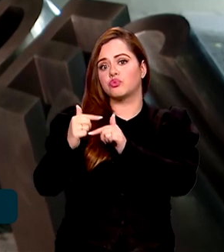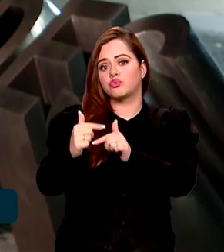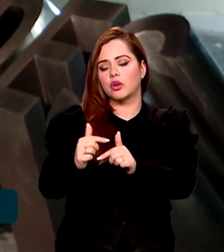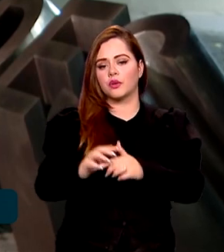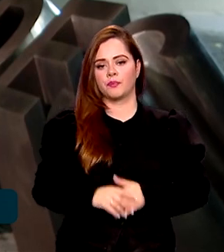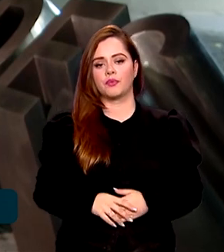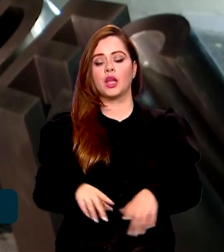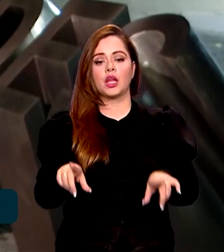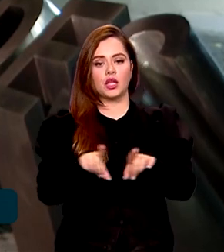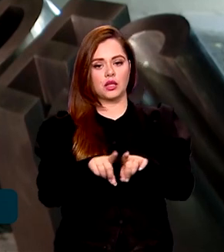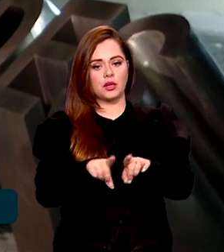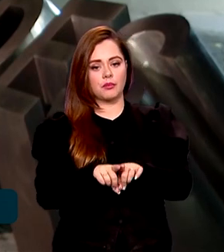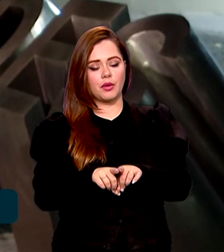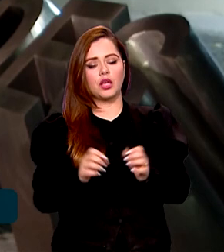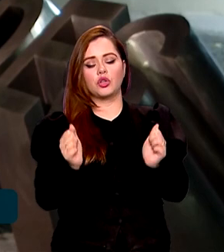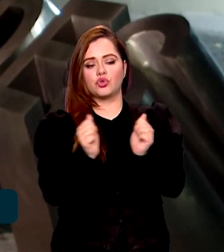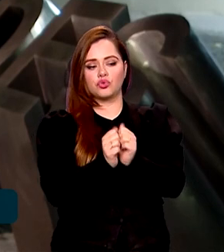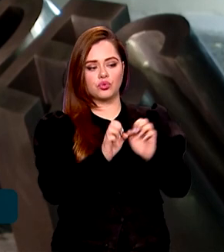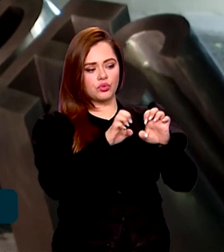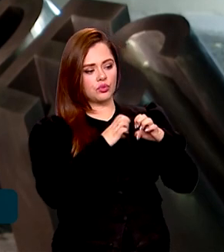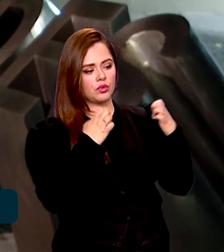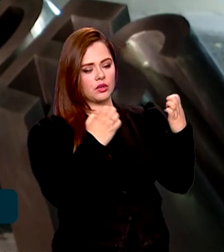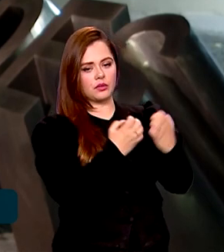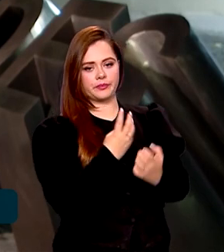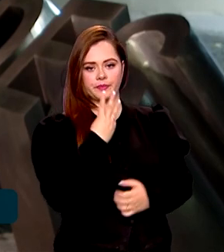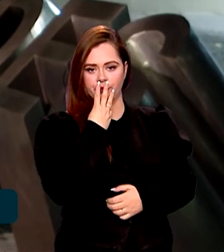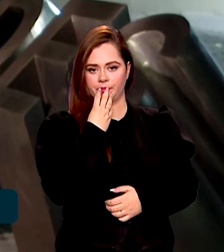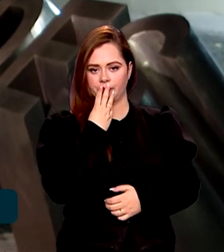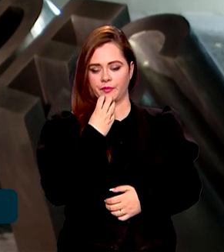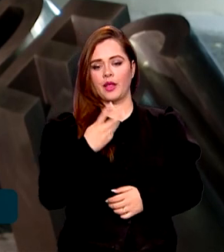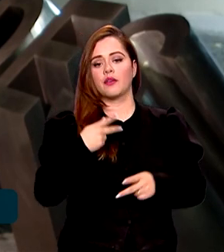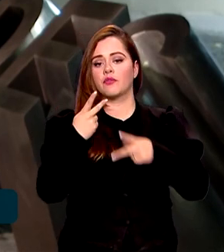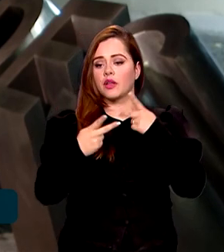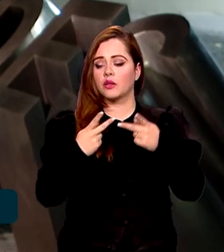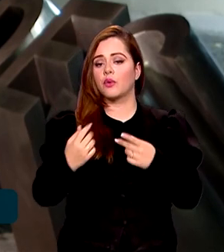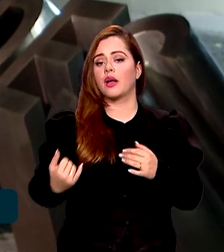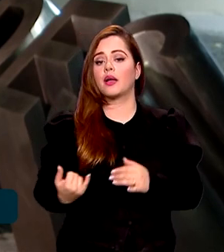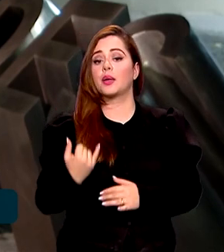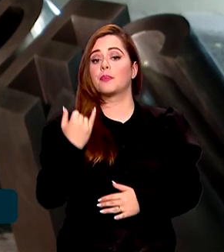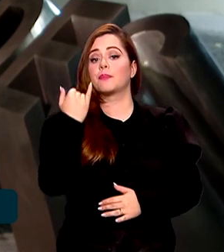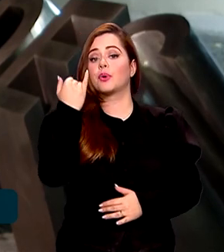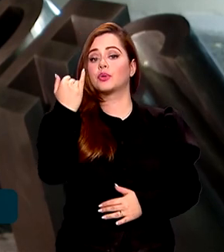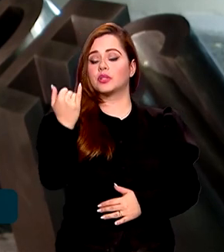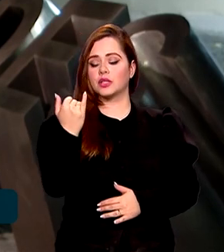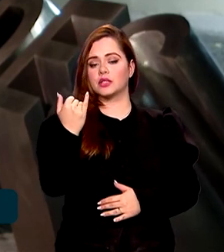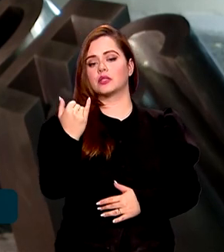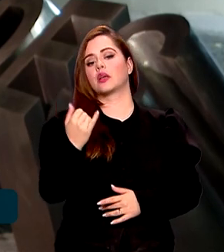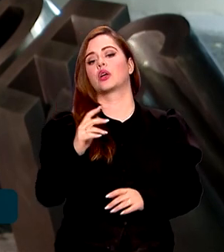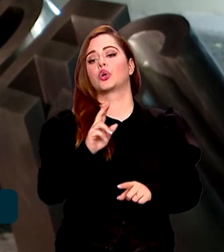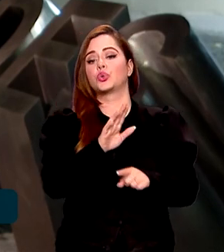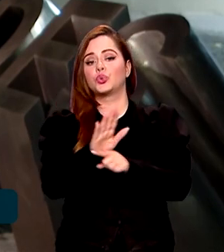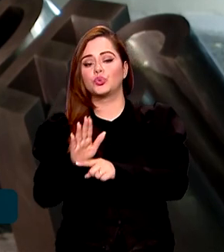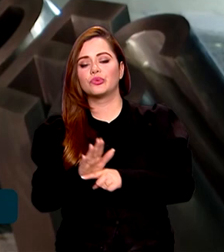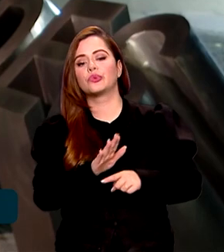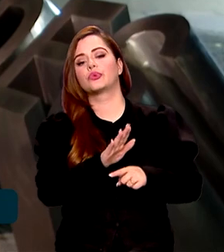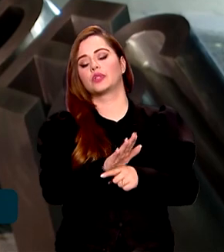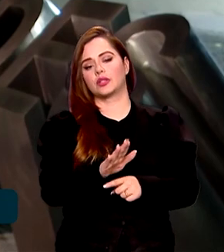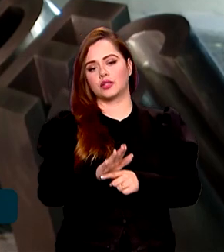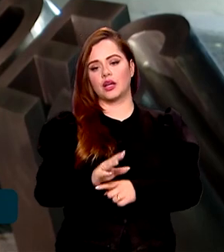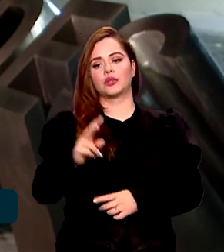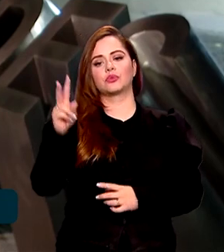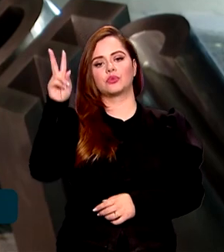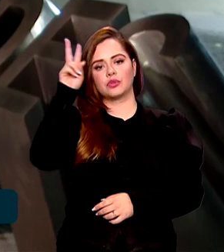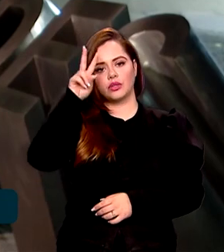participou do evento e falou mais cedo sobre a importância do banco investir na preservação do patrimônio histórico,